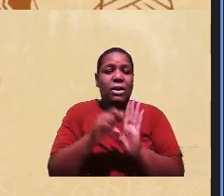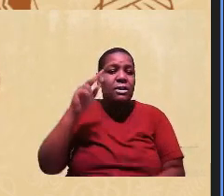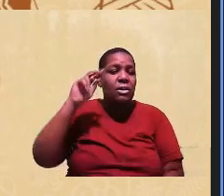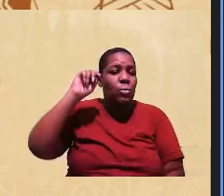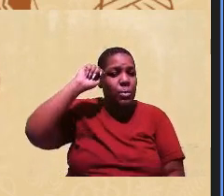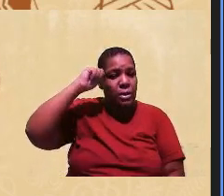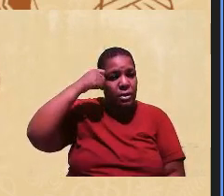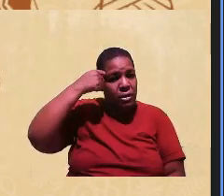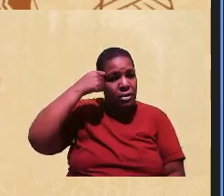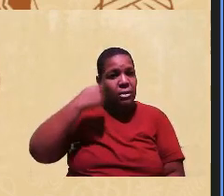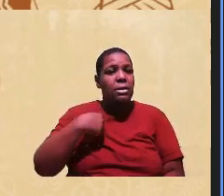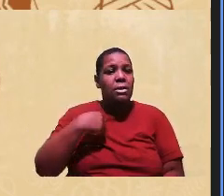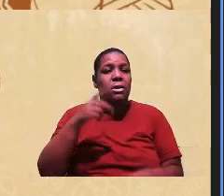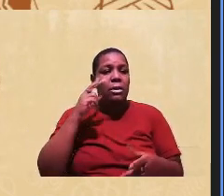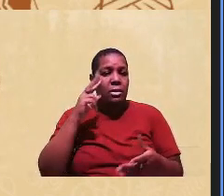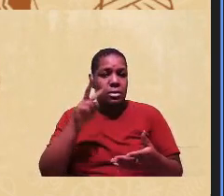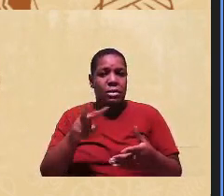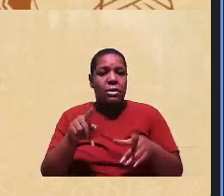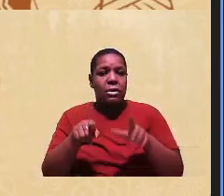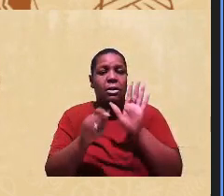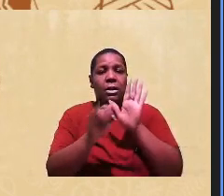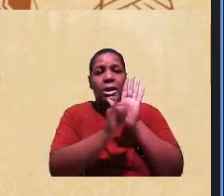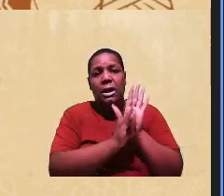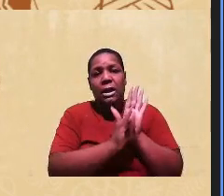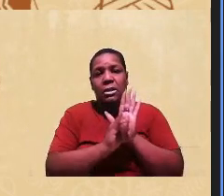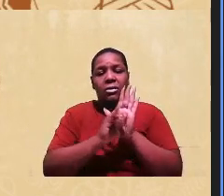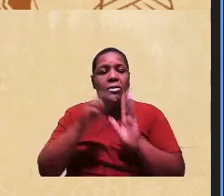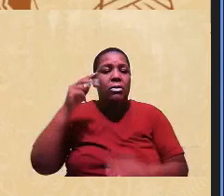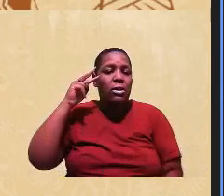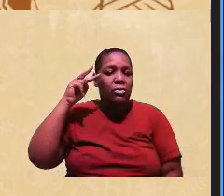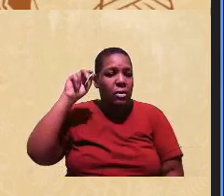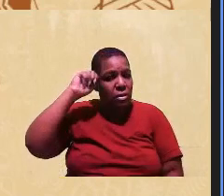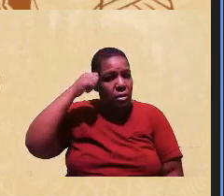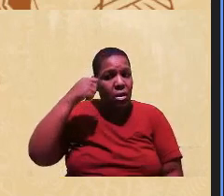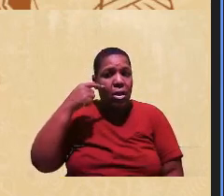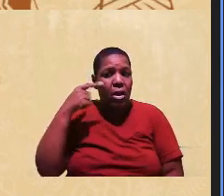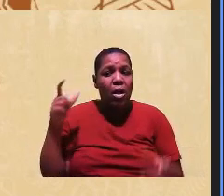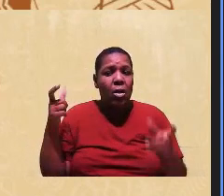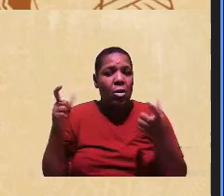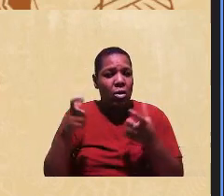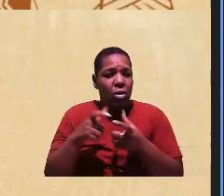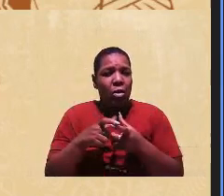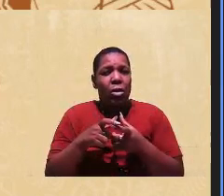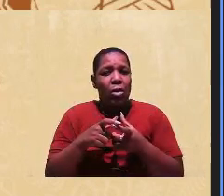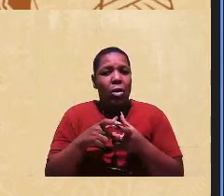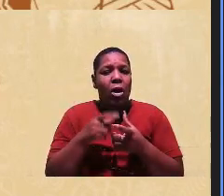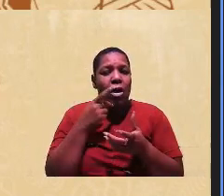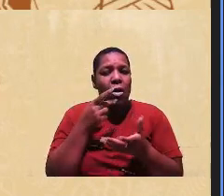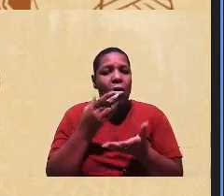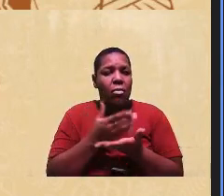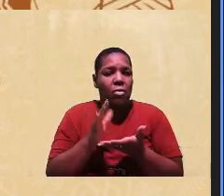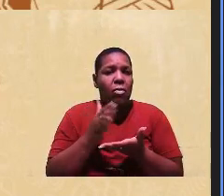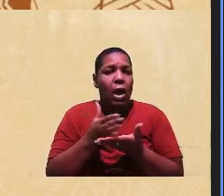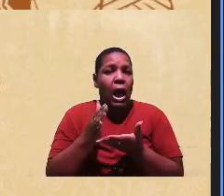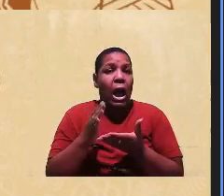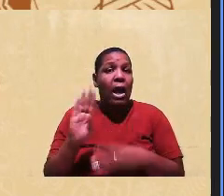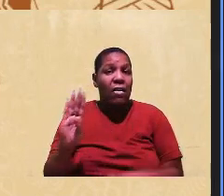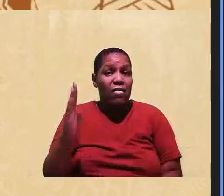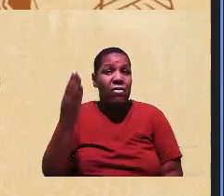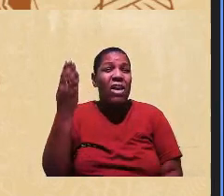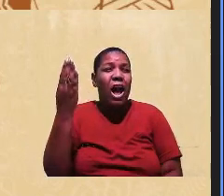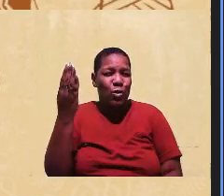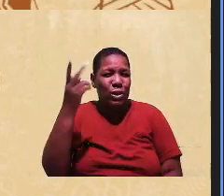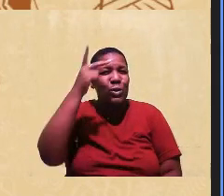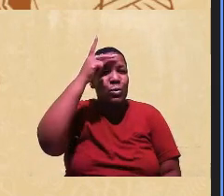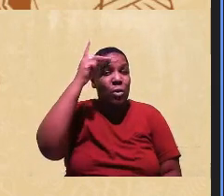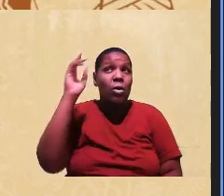para garantir, eu poderia dizer que é só para minimizar as fraudes nas cotas raciais. Isso já seria muito